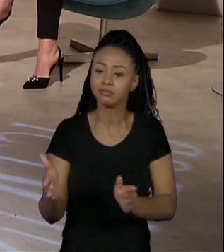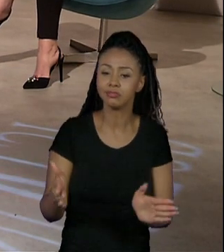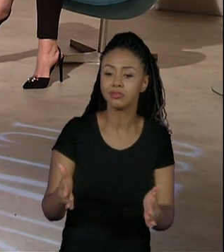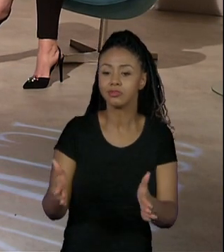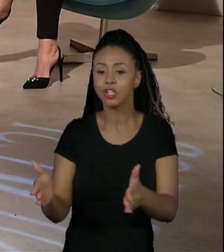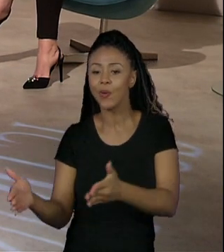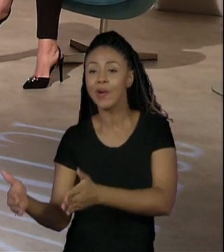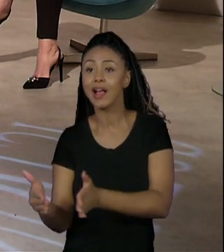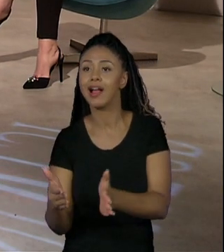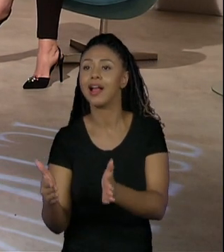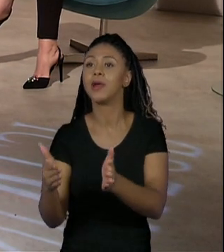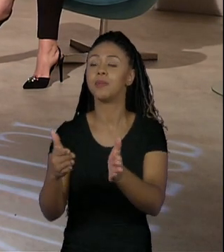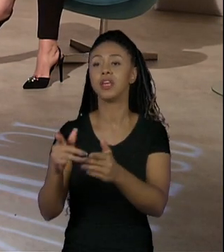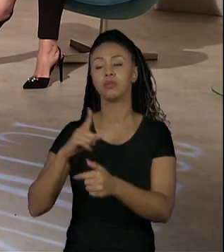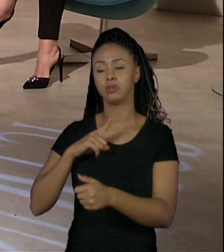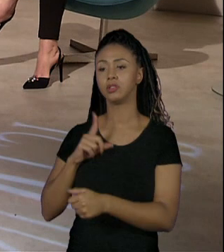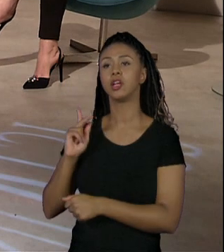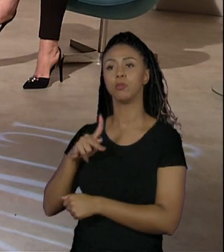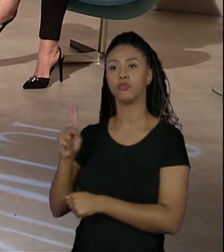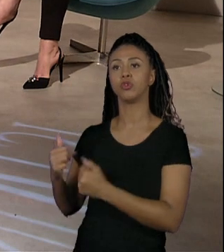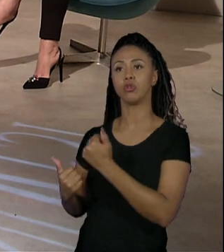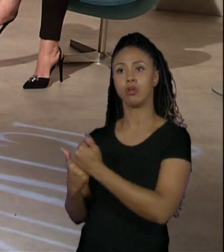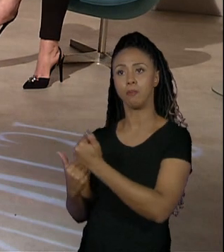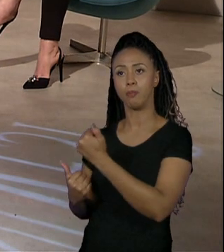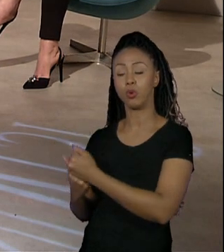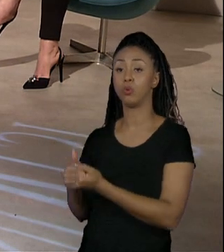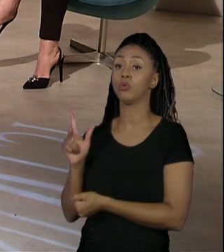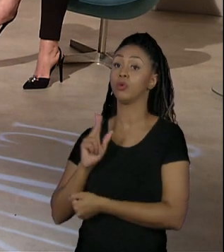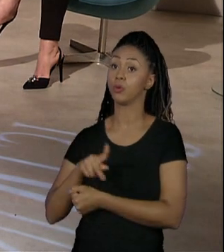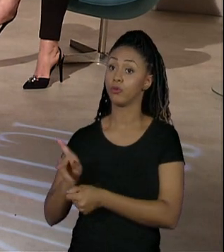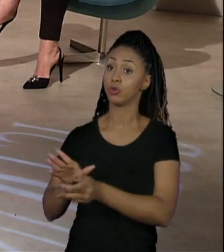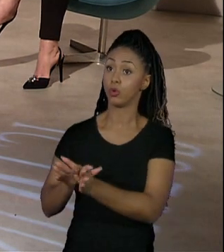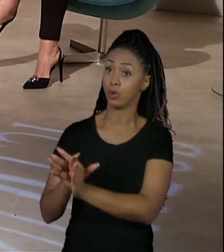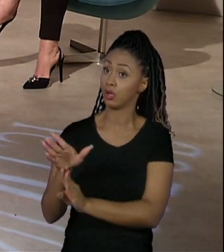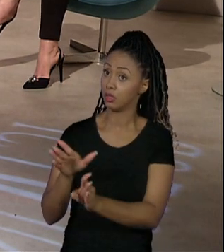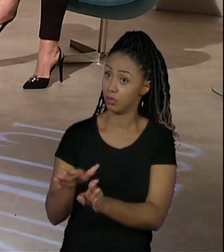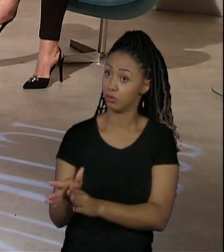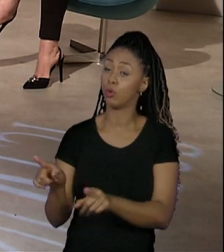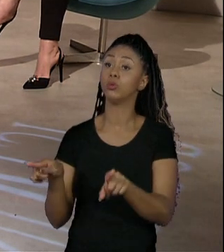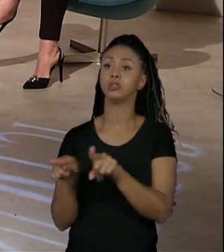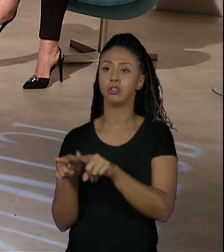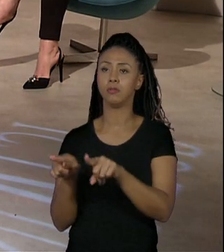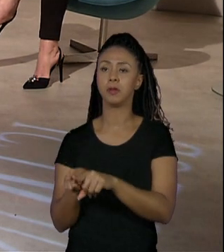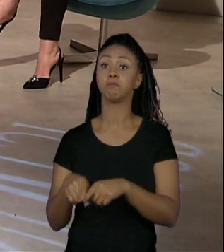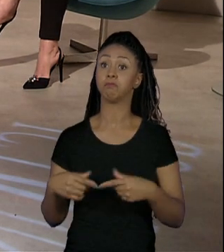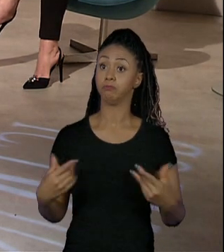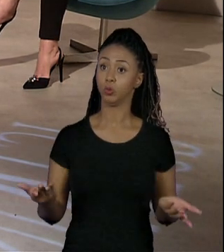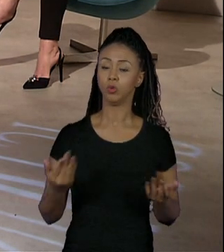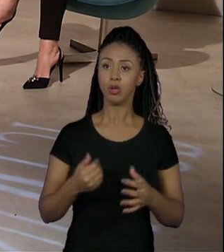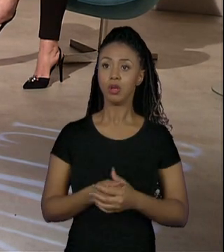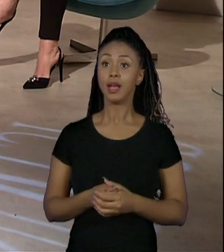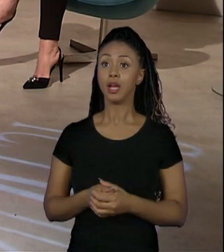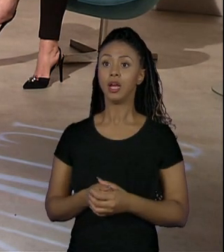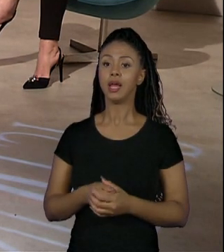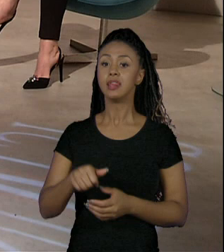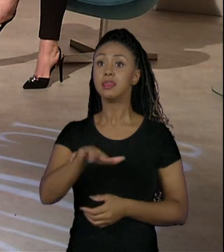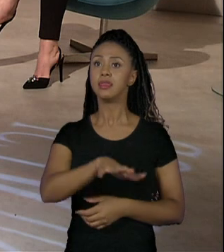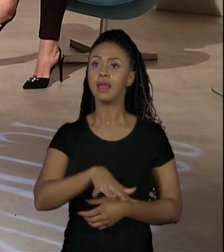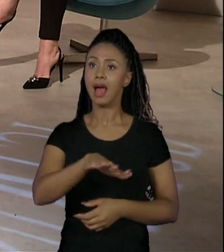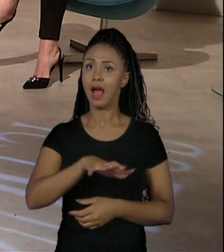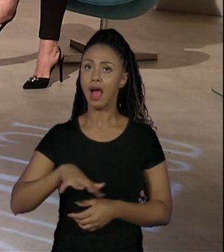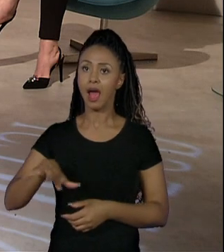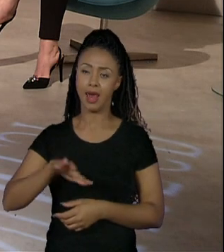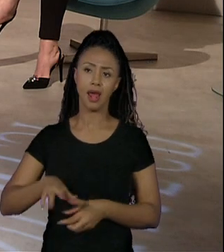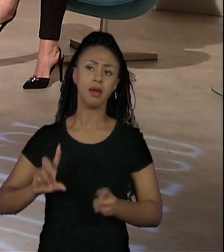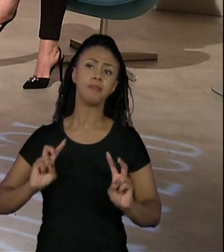facilitadores, de orientadores de projeto integrador, eles vão estar buscando essas problemáticas dentro desses locais que eu te falei.